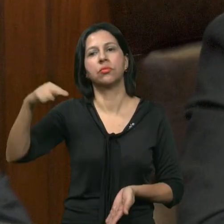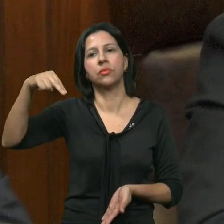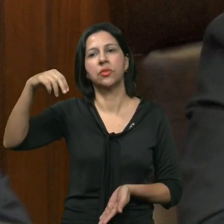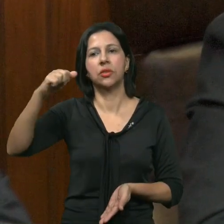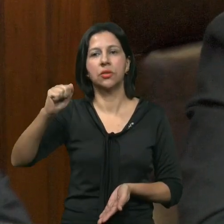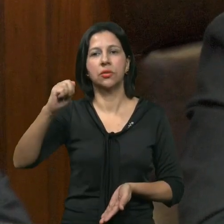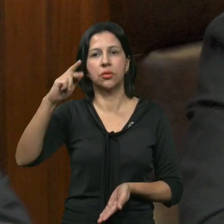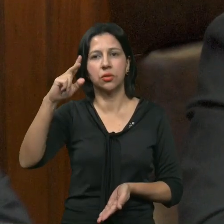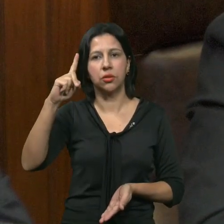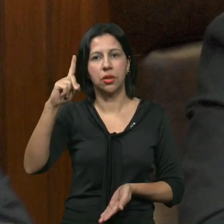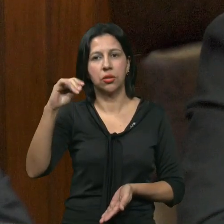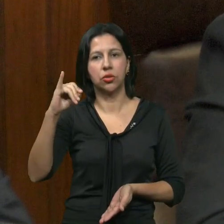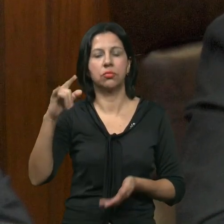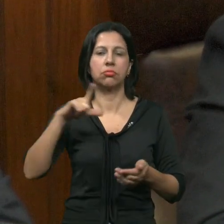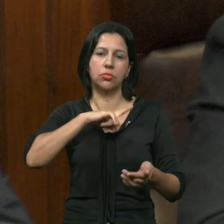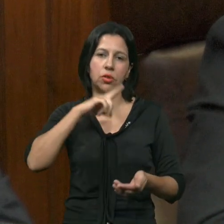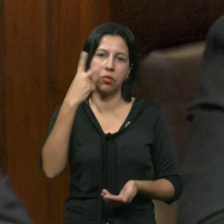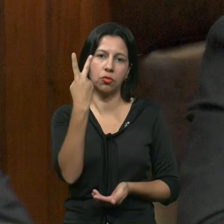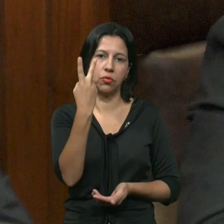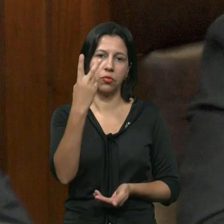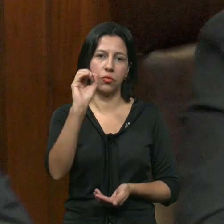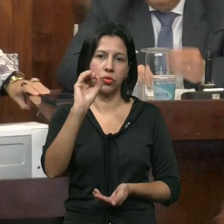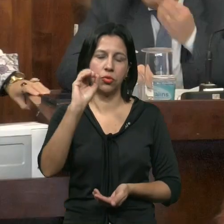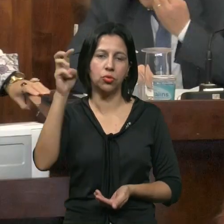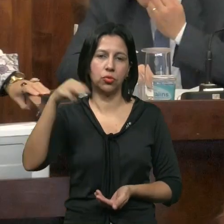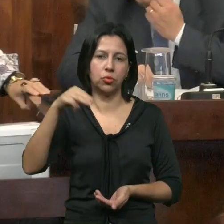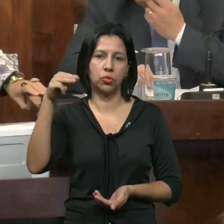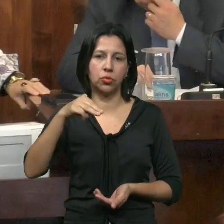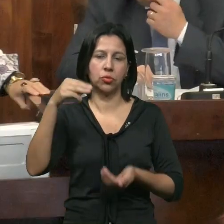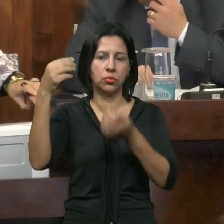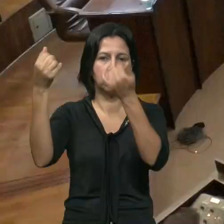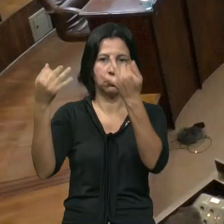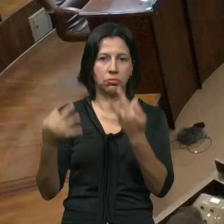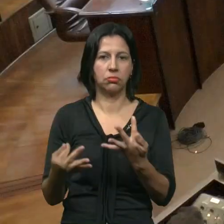regimental Dispõe de 20 minutos Com a palavra o vereador Doutor Luiz Eduardo Nardi